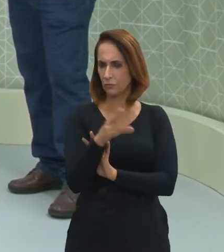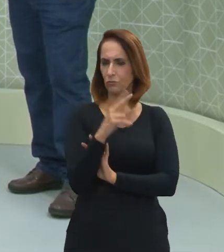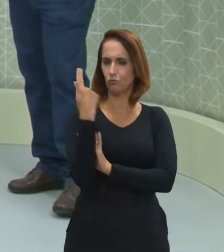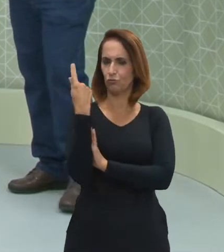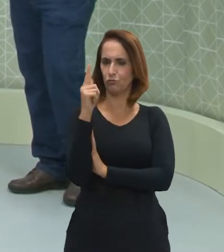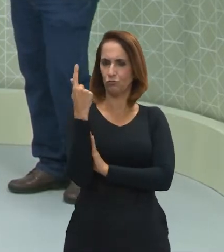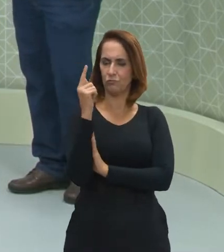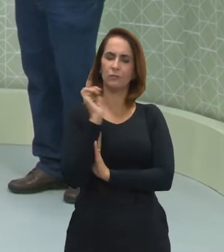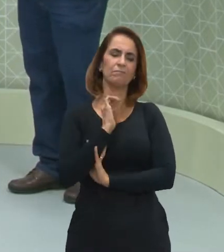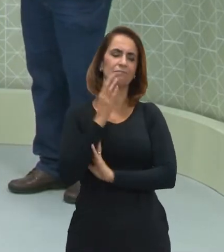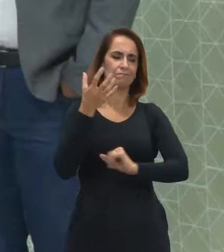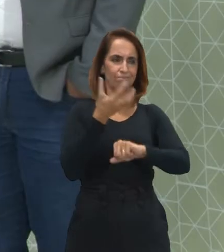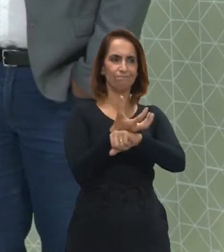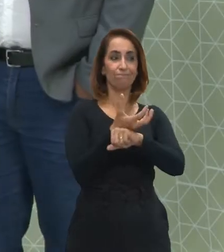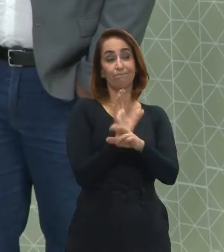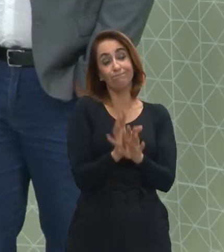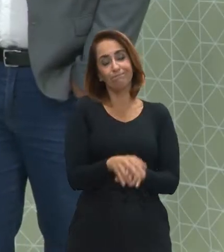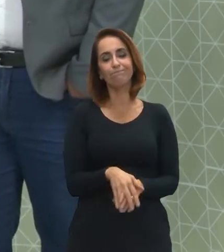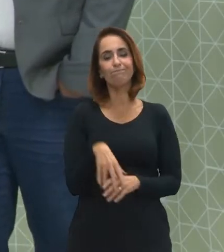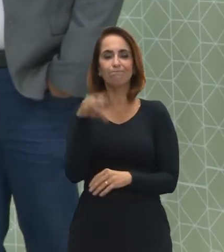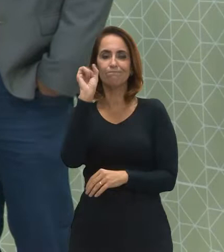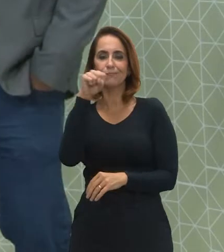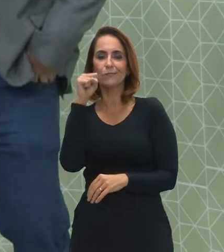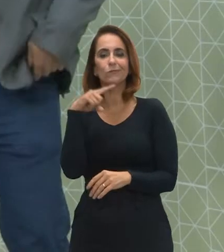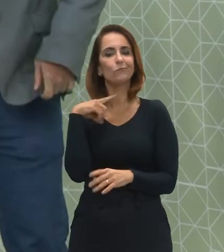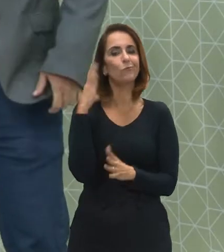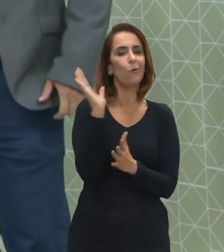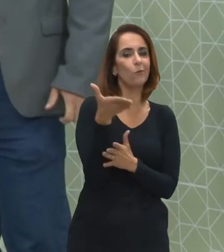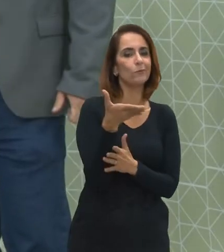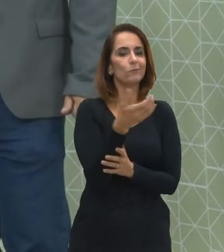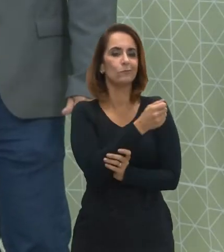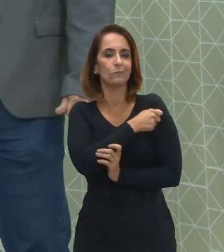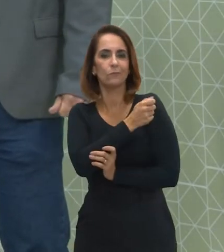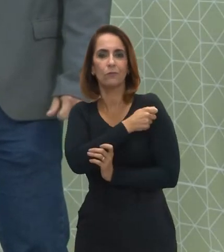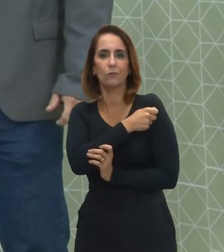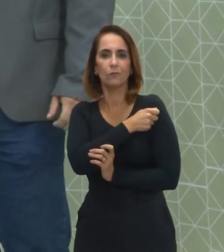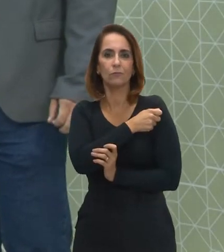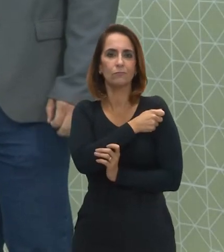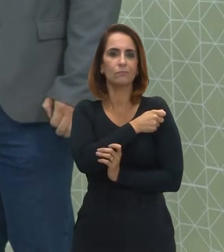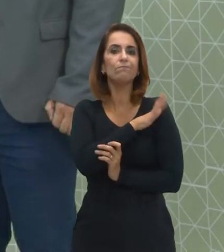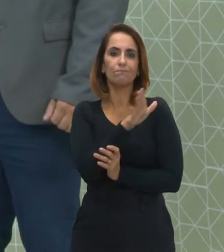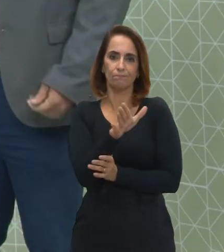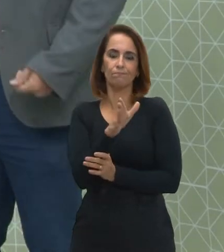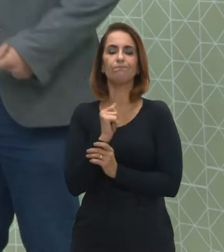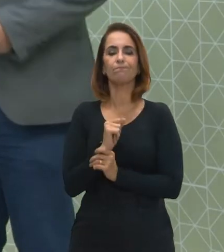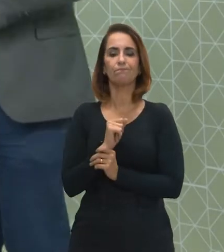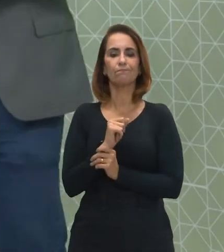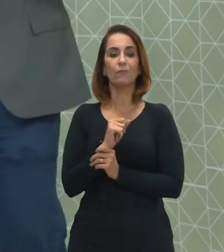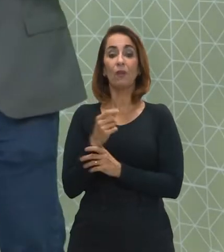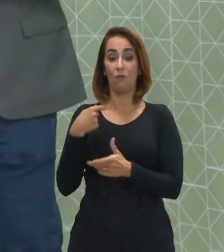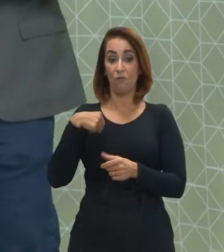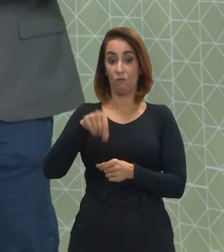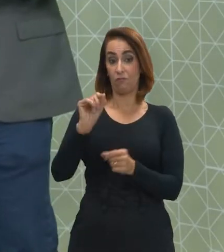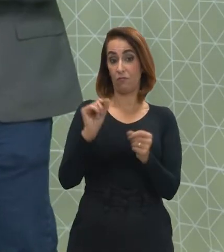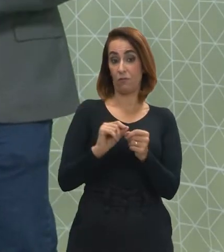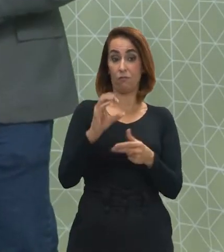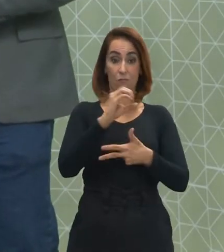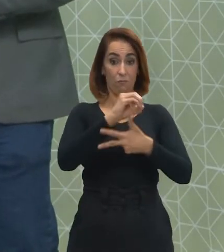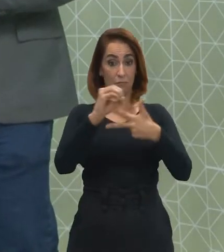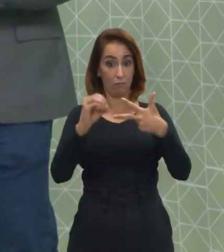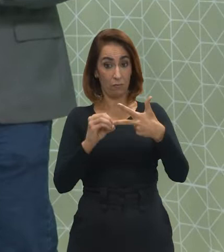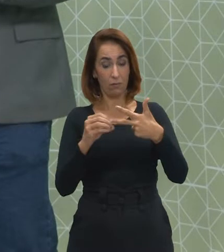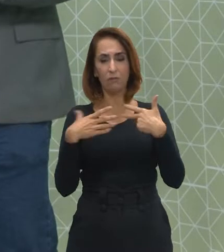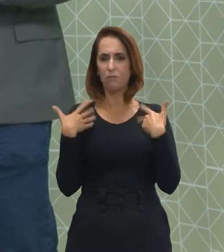disciplina de geografia? Sim. Hoje, o estudante, o candidato ao Enem, ele deve